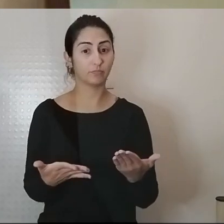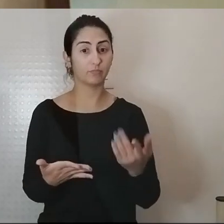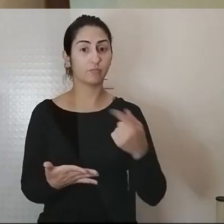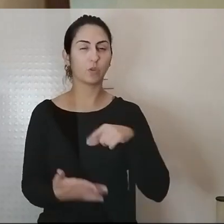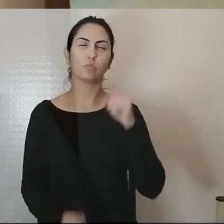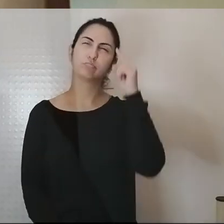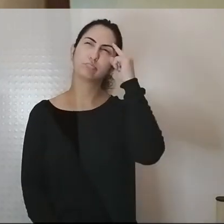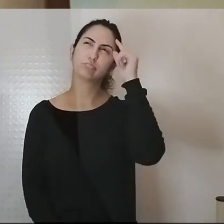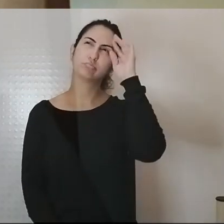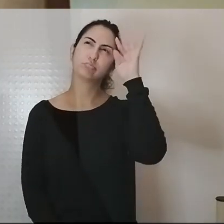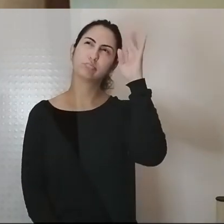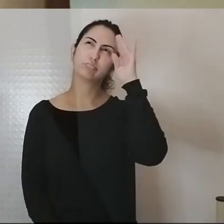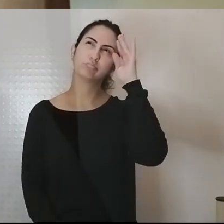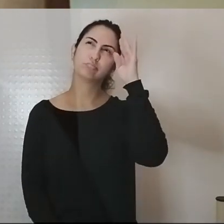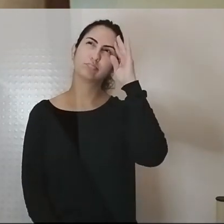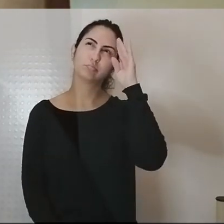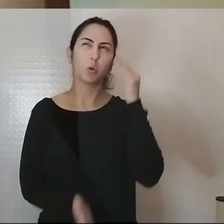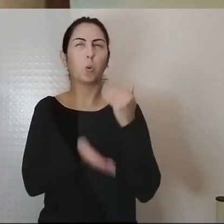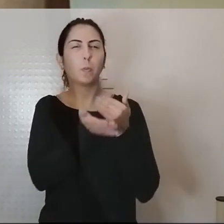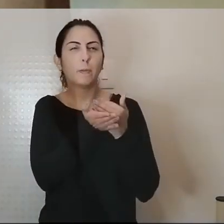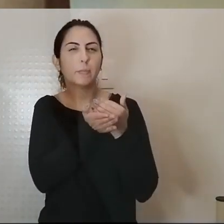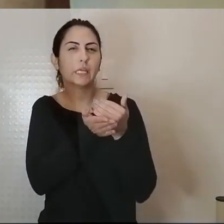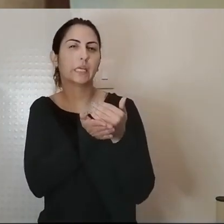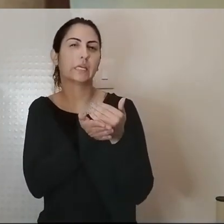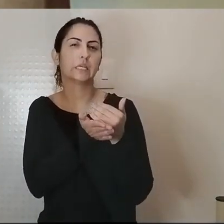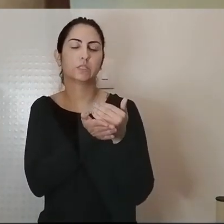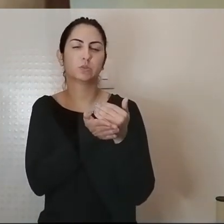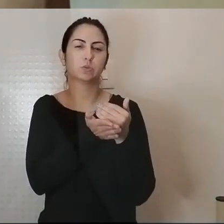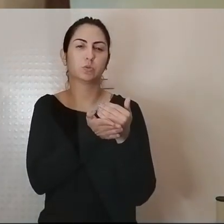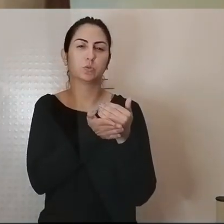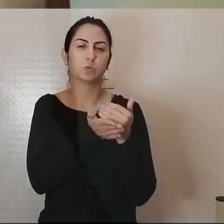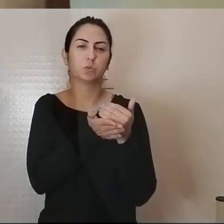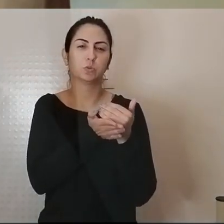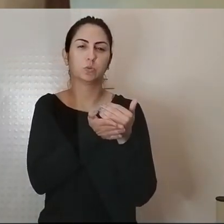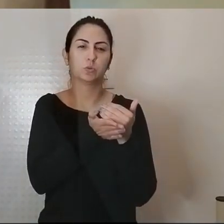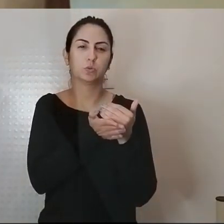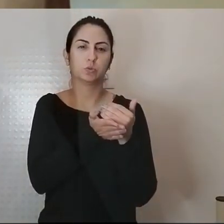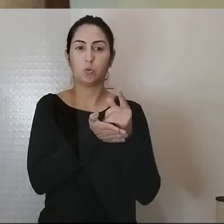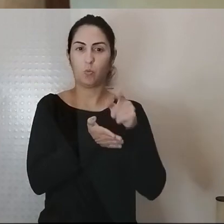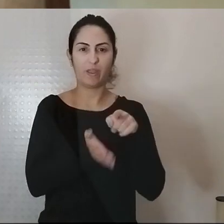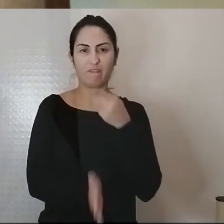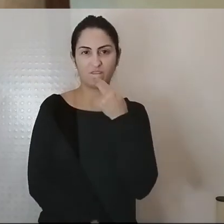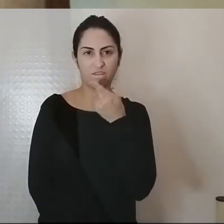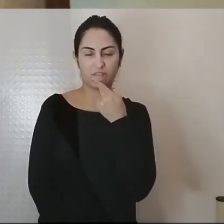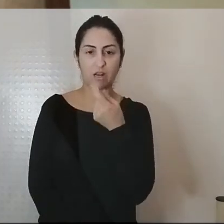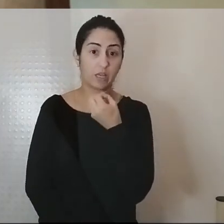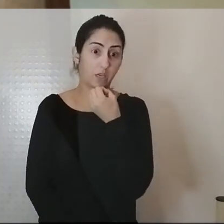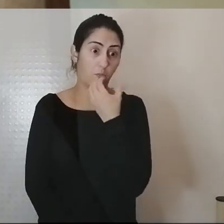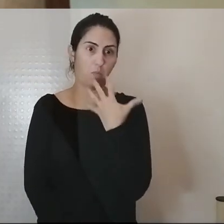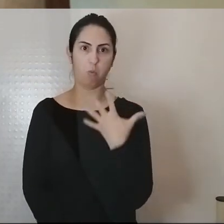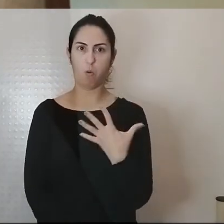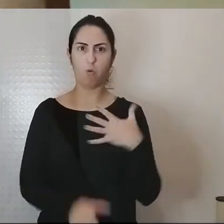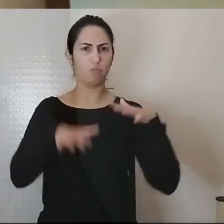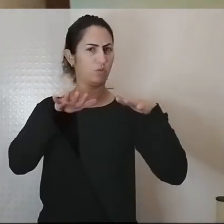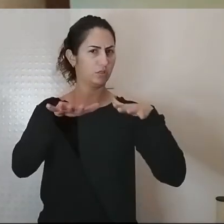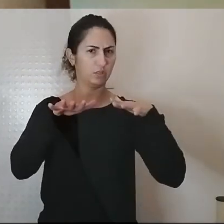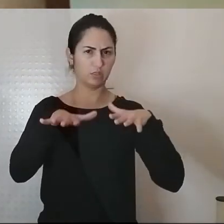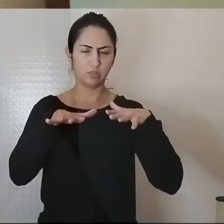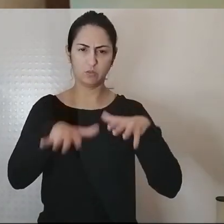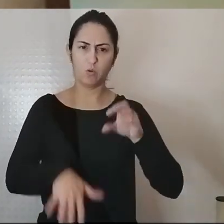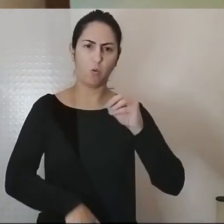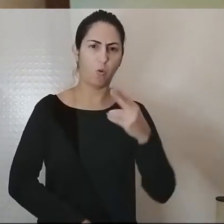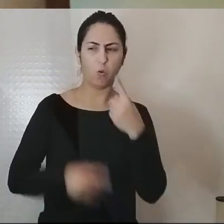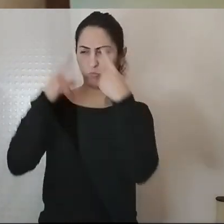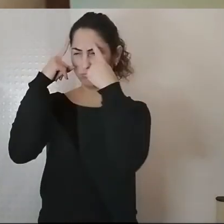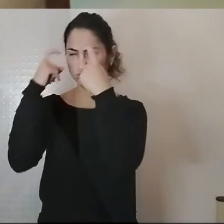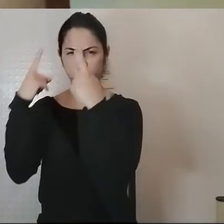reflexão preliminar sem intenção de elogiar qualquer manifestação e expressão de terror